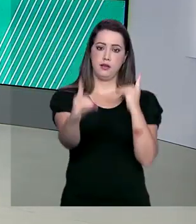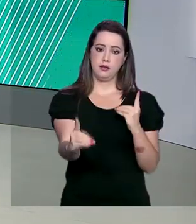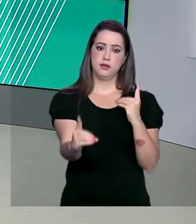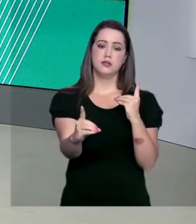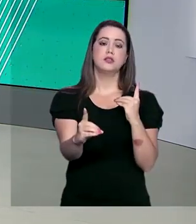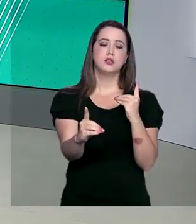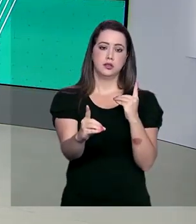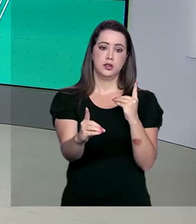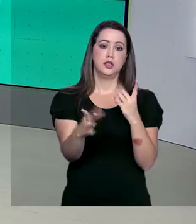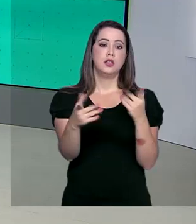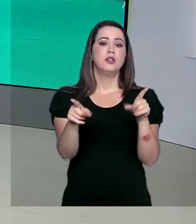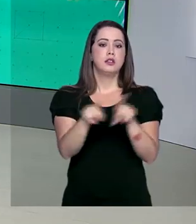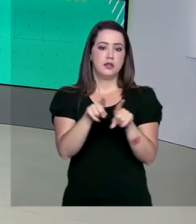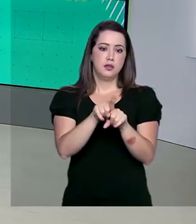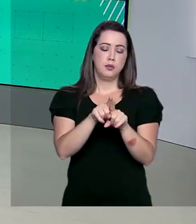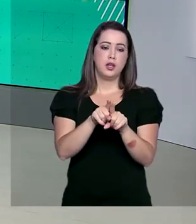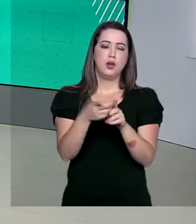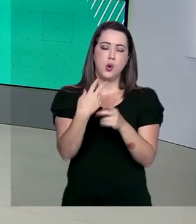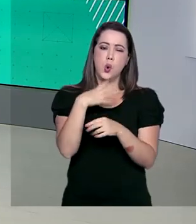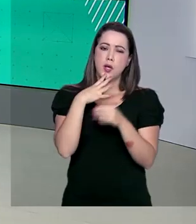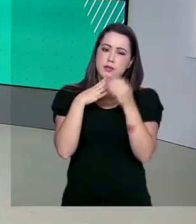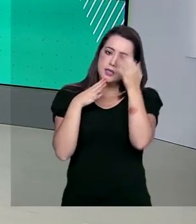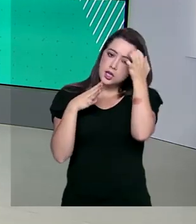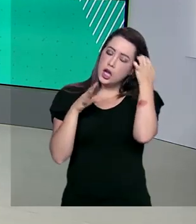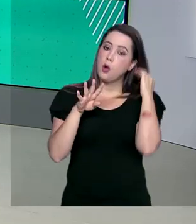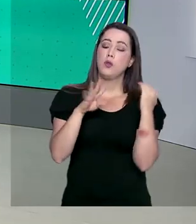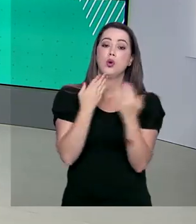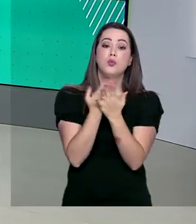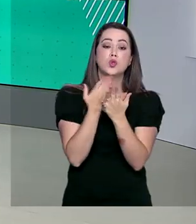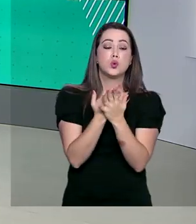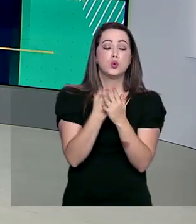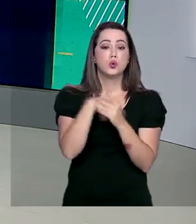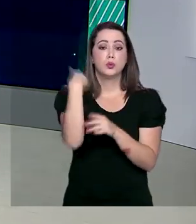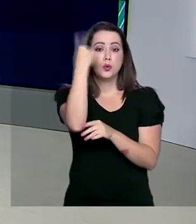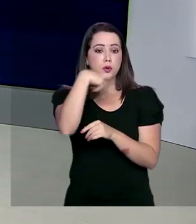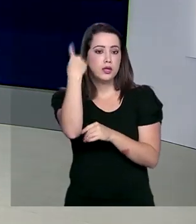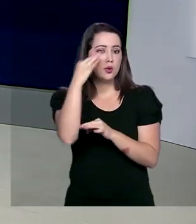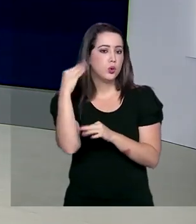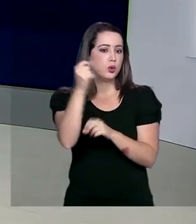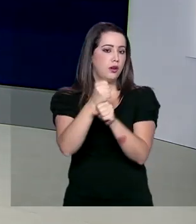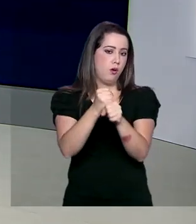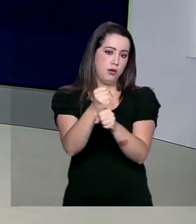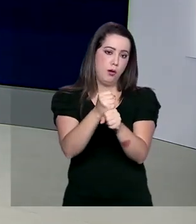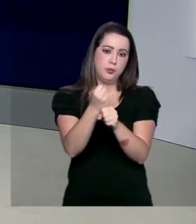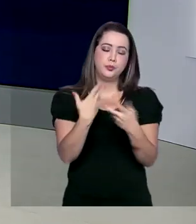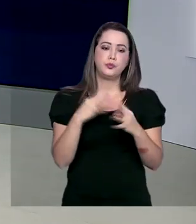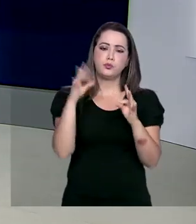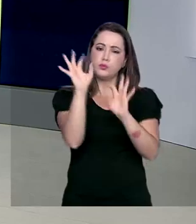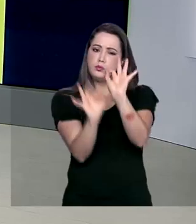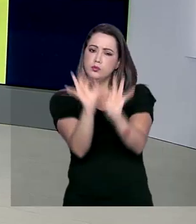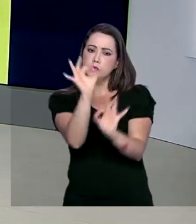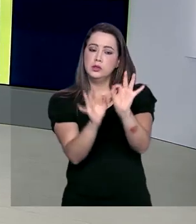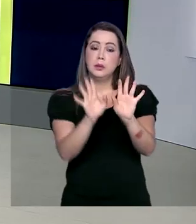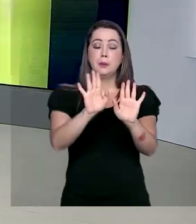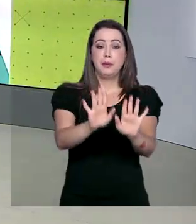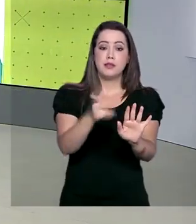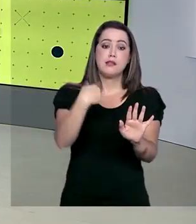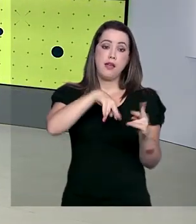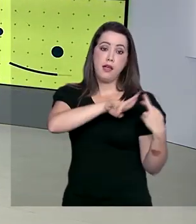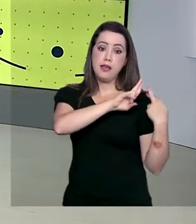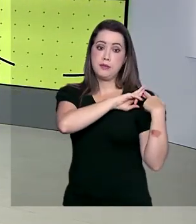de isolamento social também foram reconhecidas para cumprimento da jornada anual. Toda essa organização, porém, será de